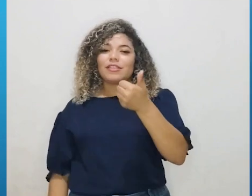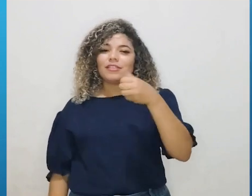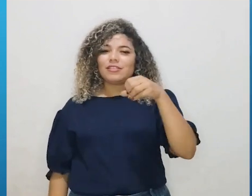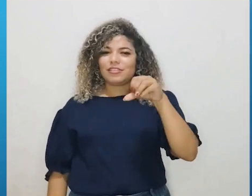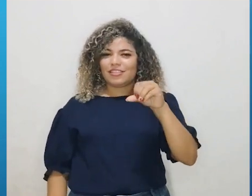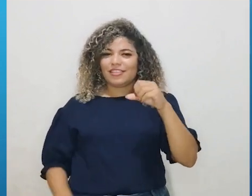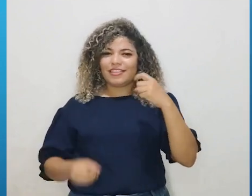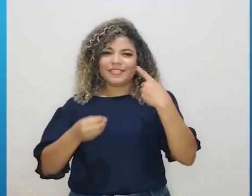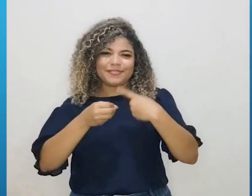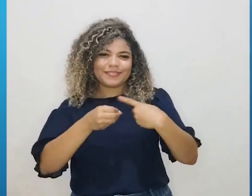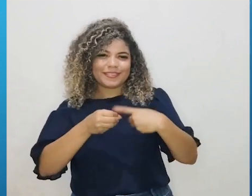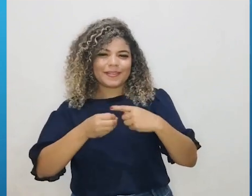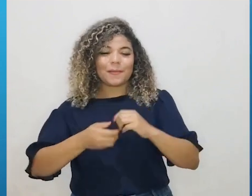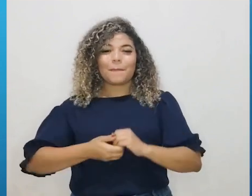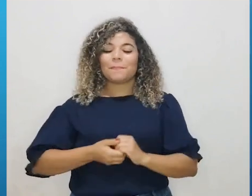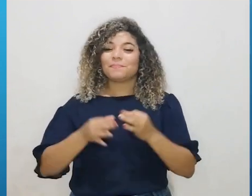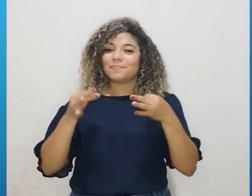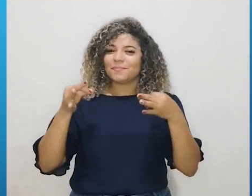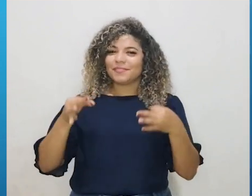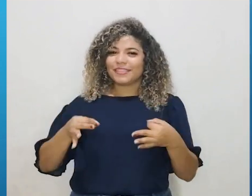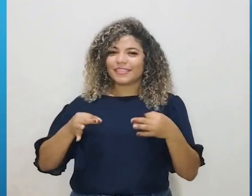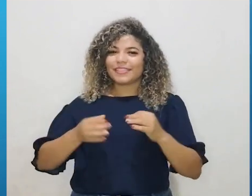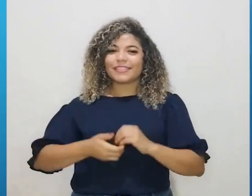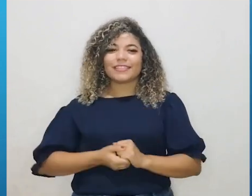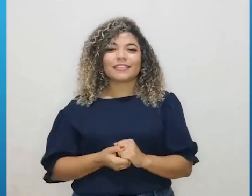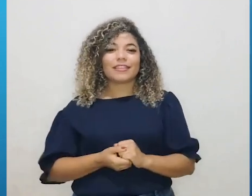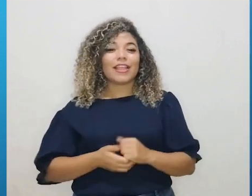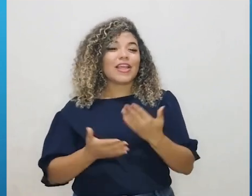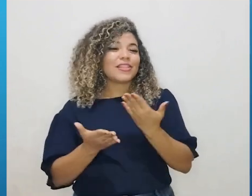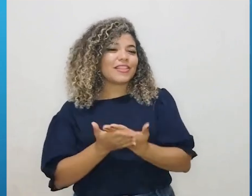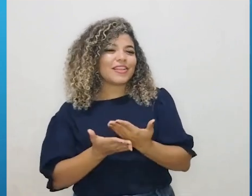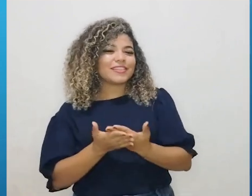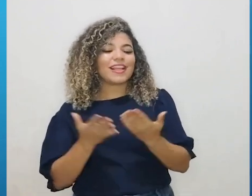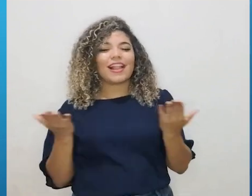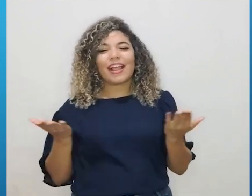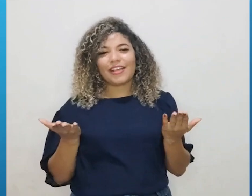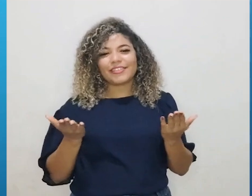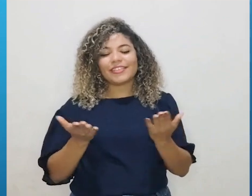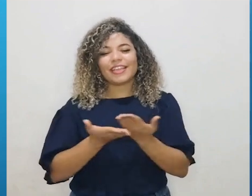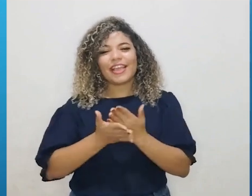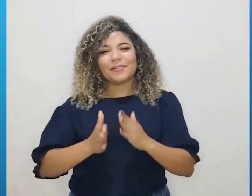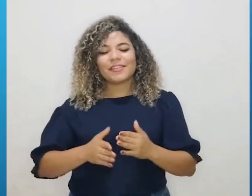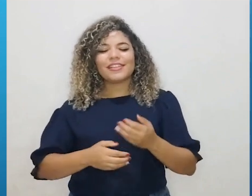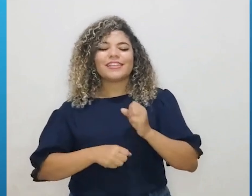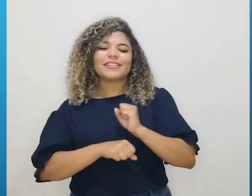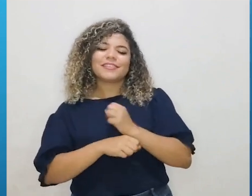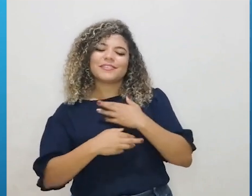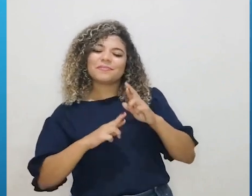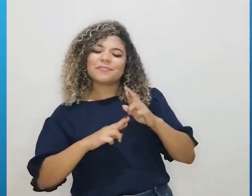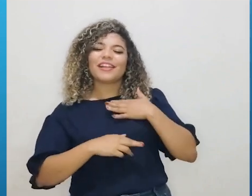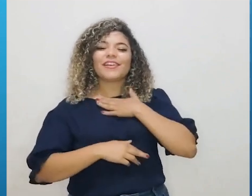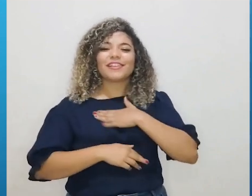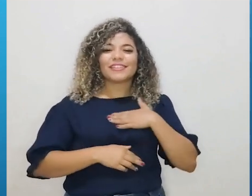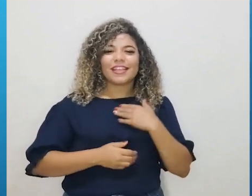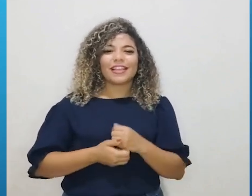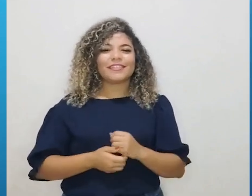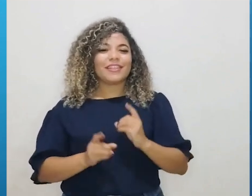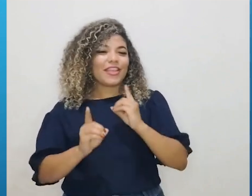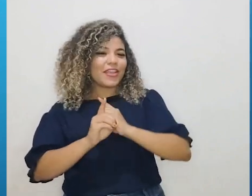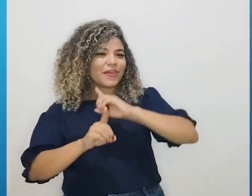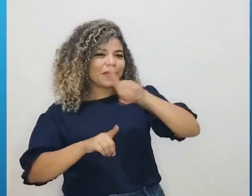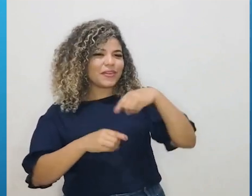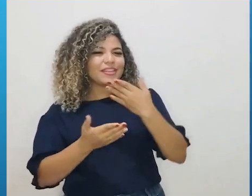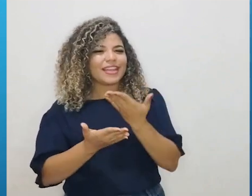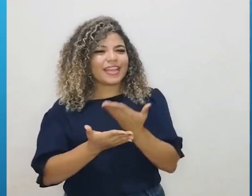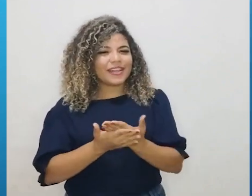cidades. Certinho? E a nossa aula vai ficando por aqui. Espero que você tenha gostado bastante. E até